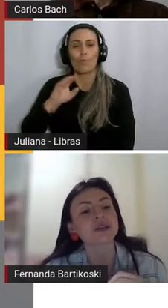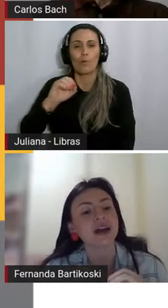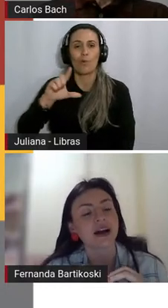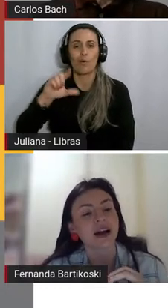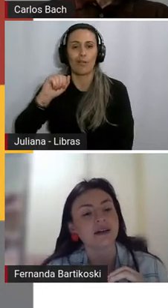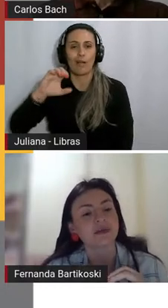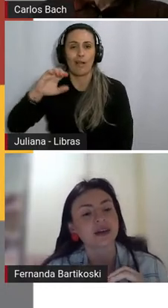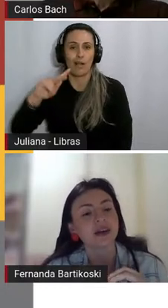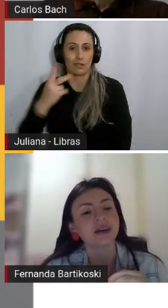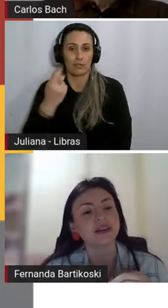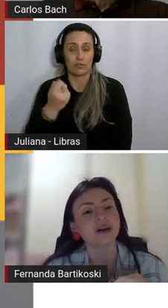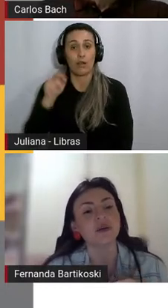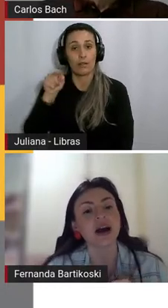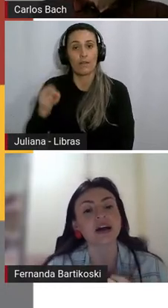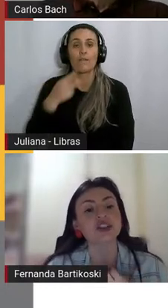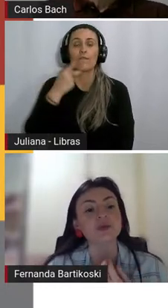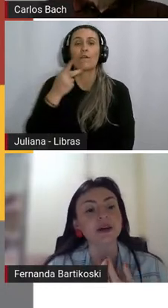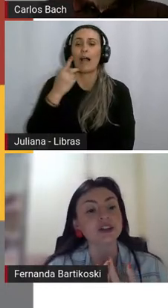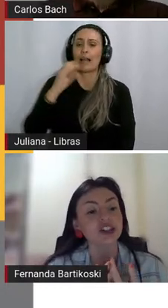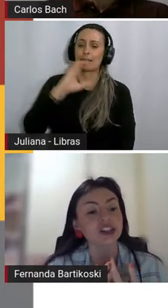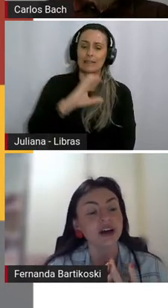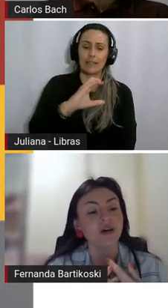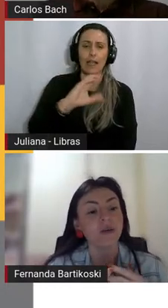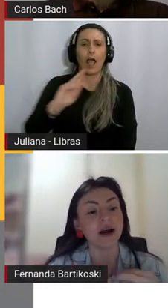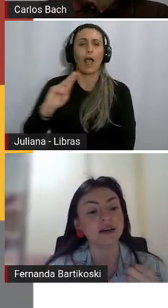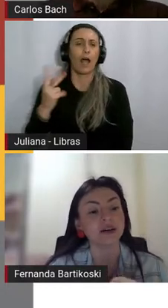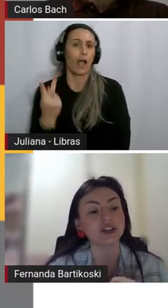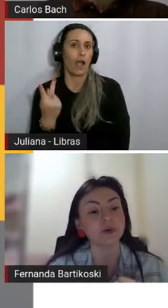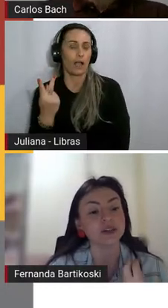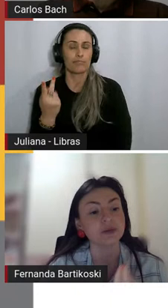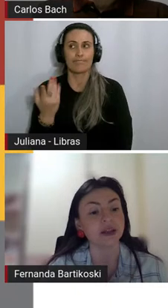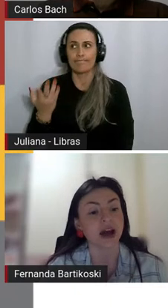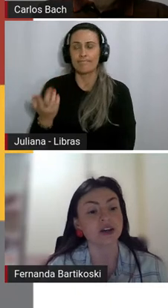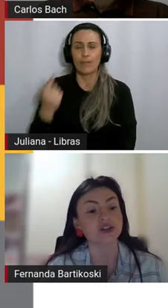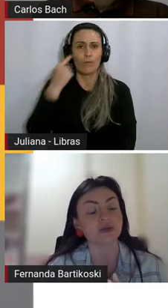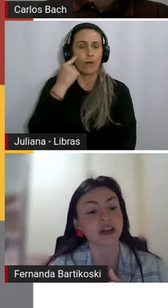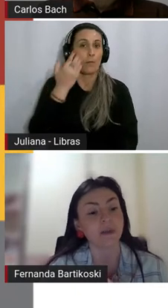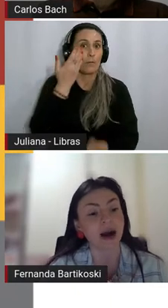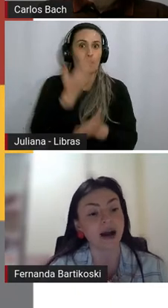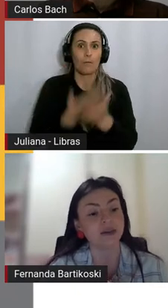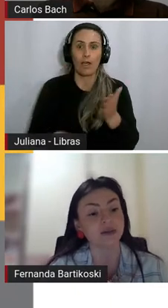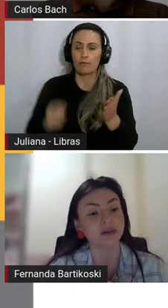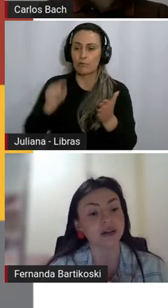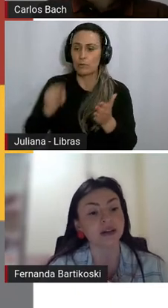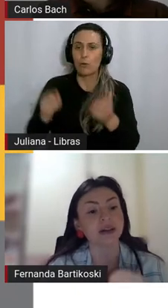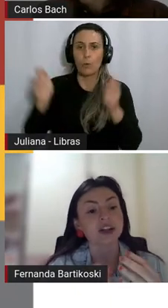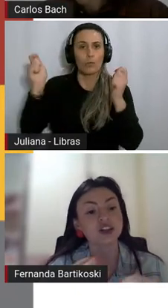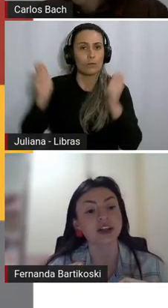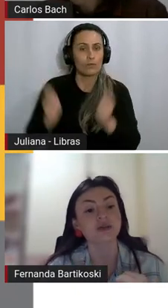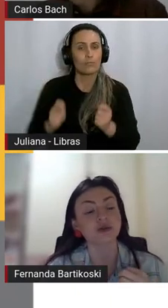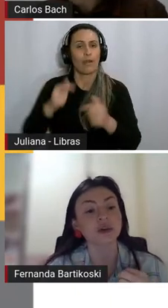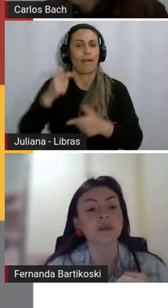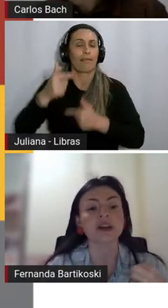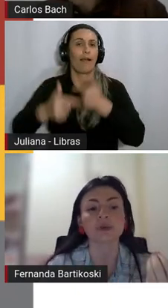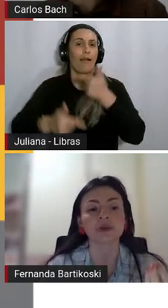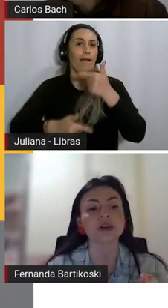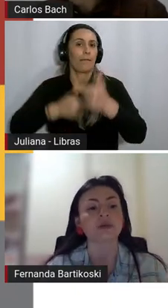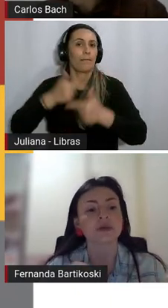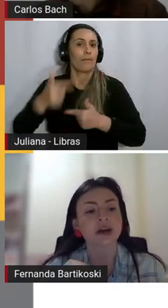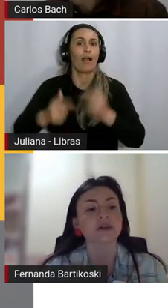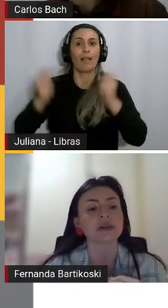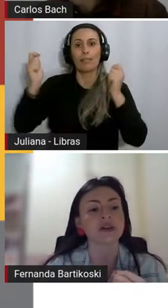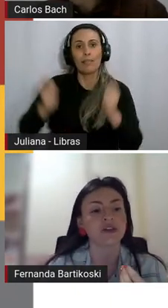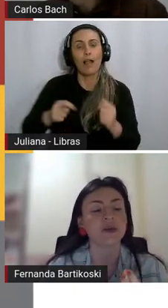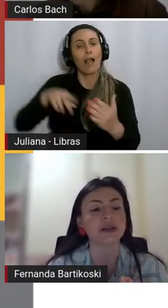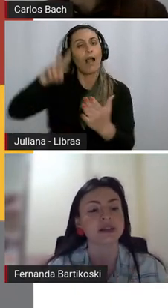o CH. Então, a gente perdia uma grande possibilidade de um trabalho de leitura, mesmo que